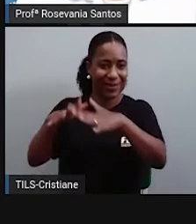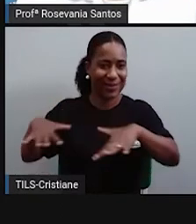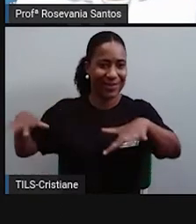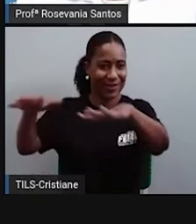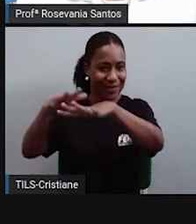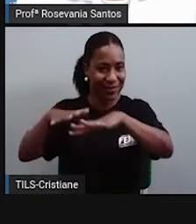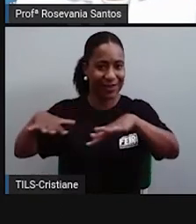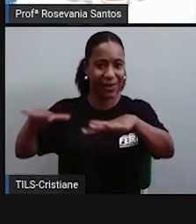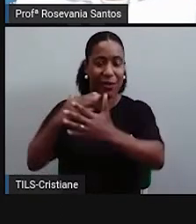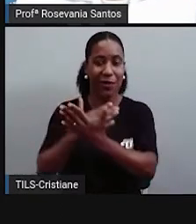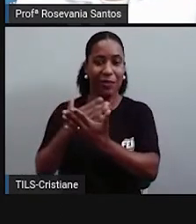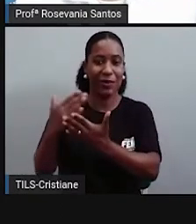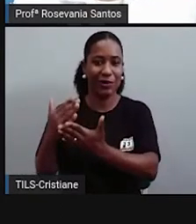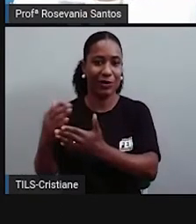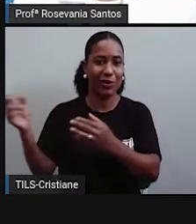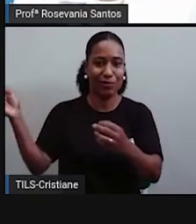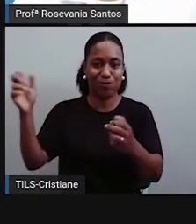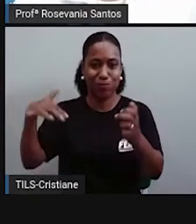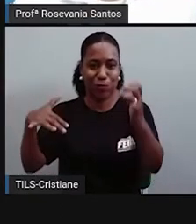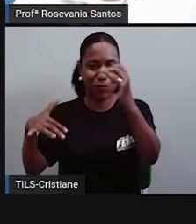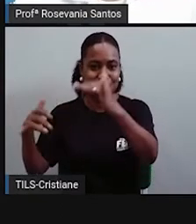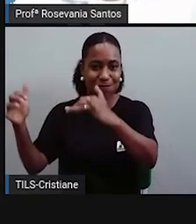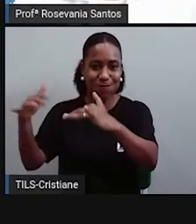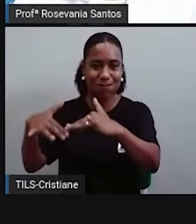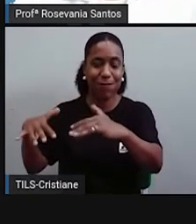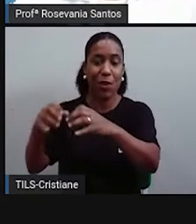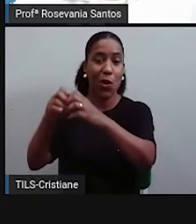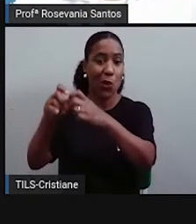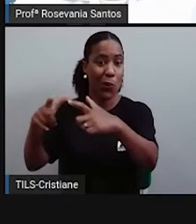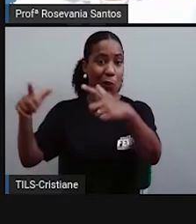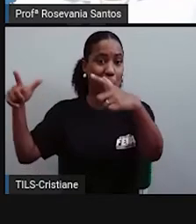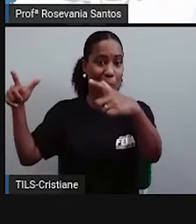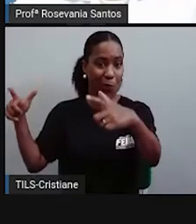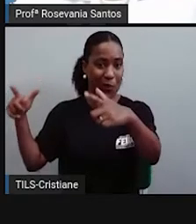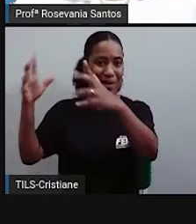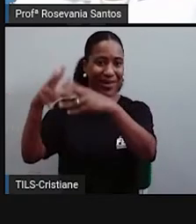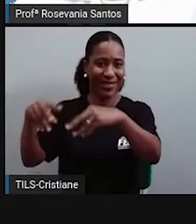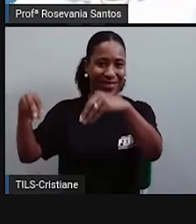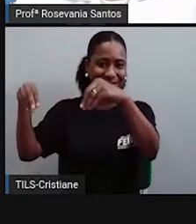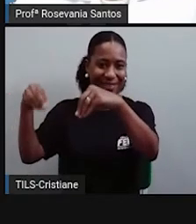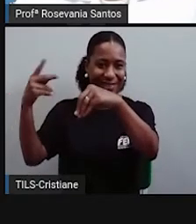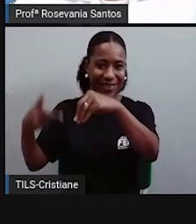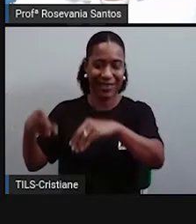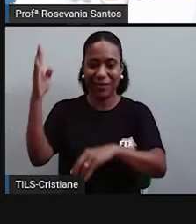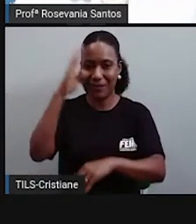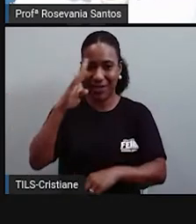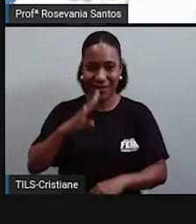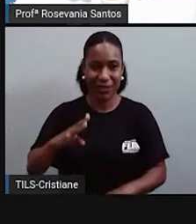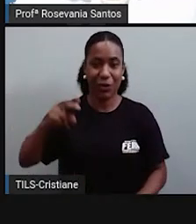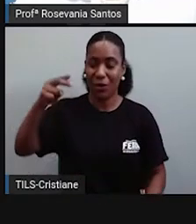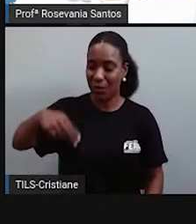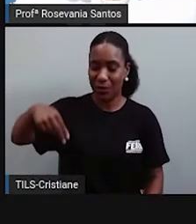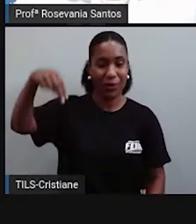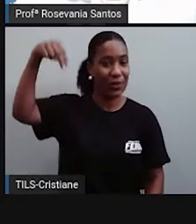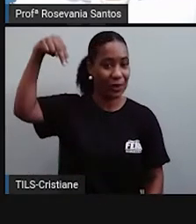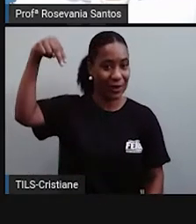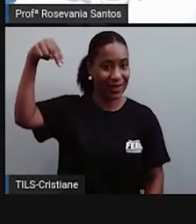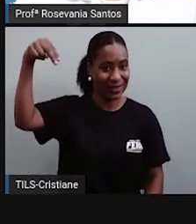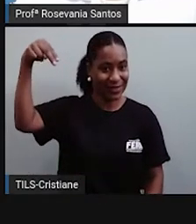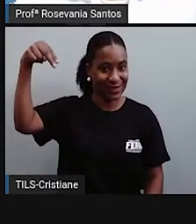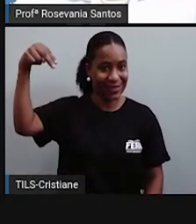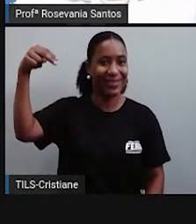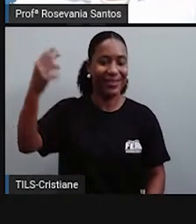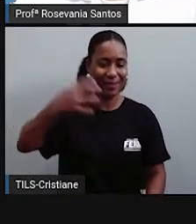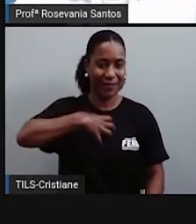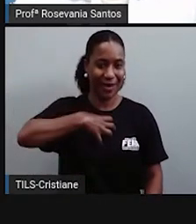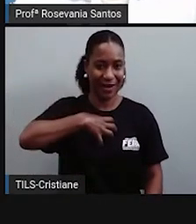a se povoar e a formar o território navioleiro aqui nessa região, que é a região nordeste, inicialmente da Bahia e